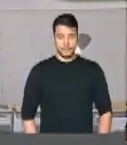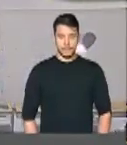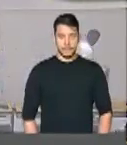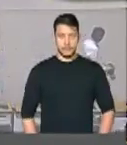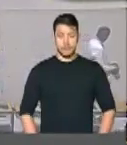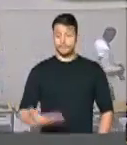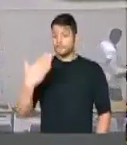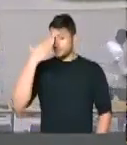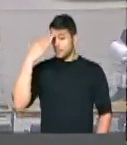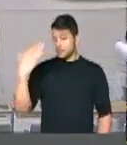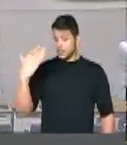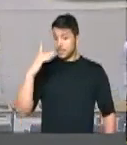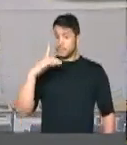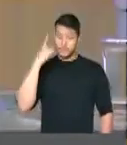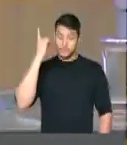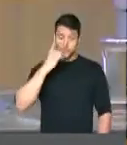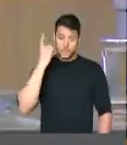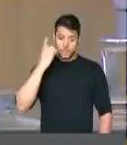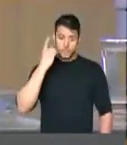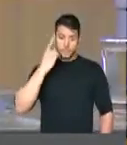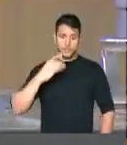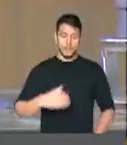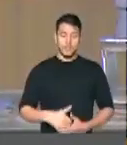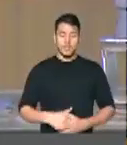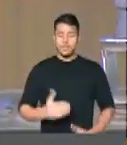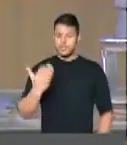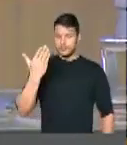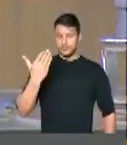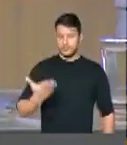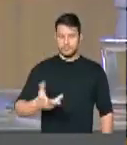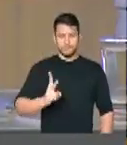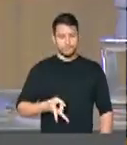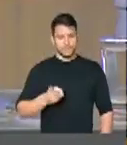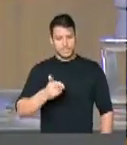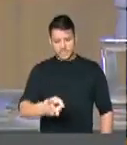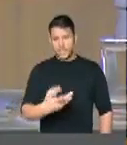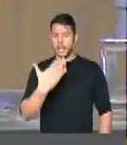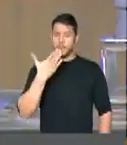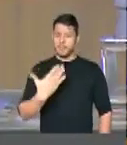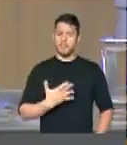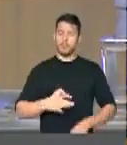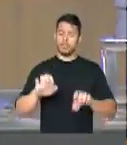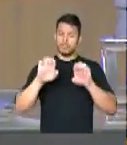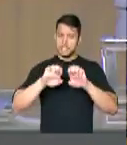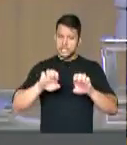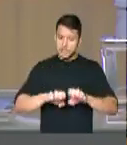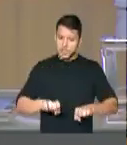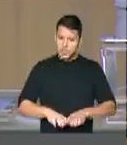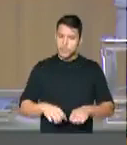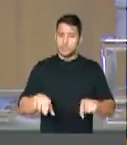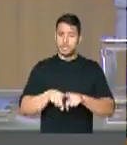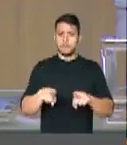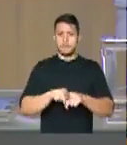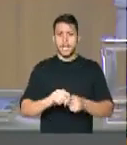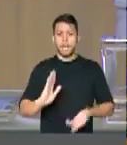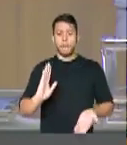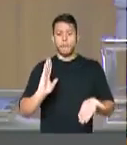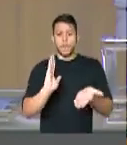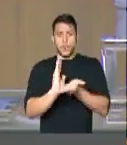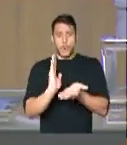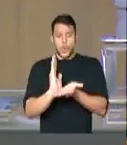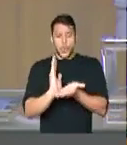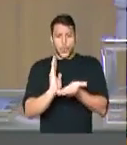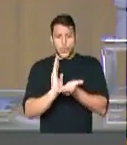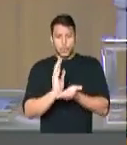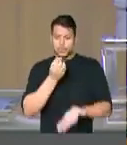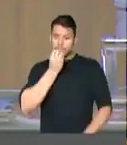Obrigado, deputado Augusto Coutinho, Vossa Excelência, que é um grande defensor da infraestrutura e dos portos, não só de Pernambuco, mas de